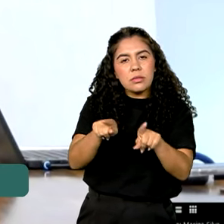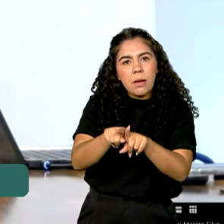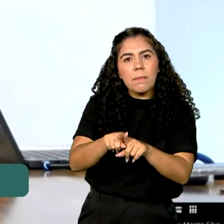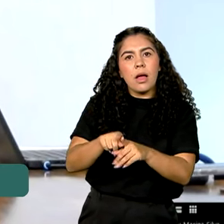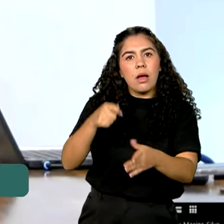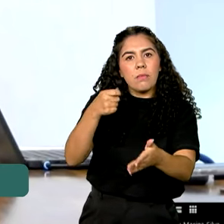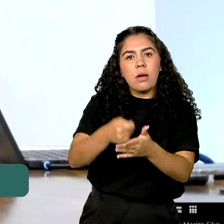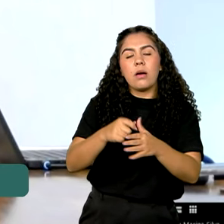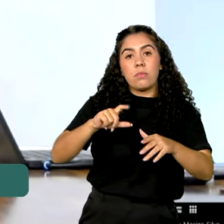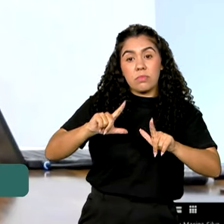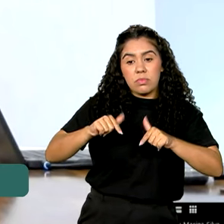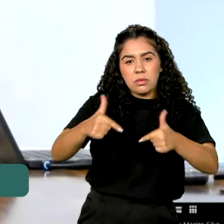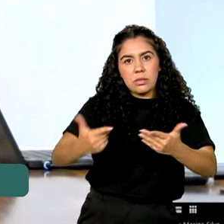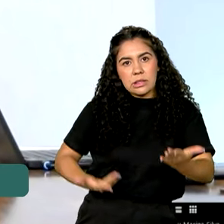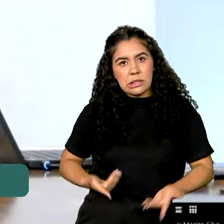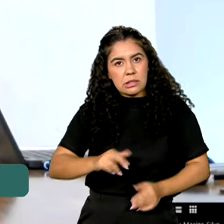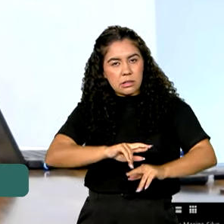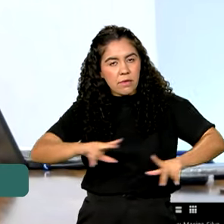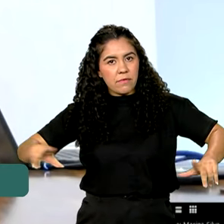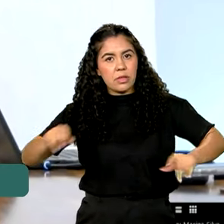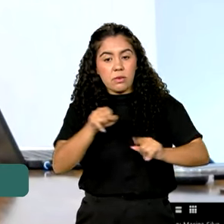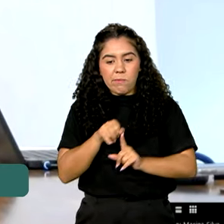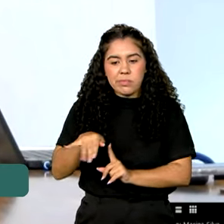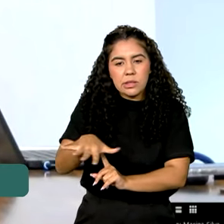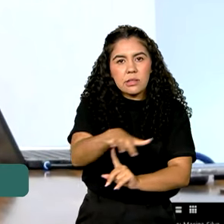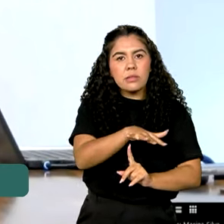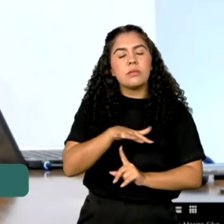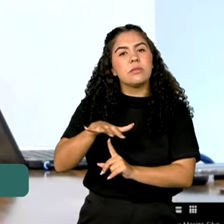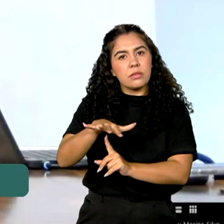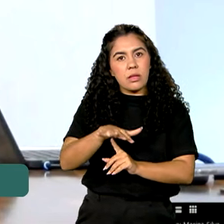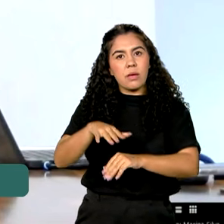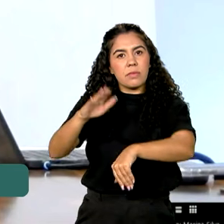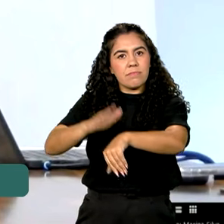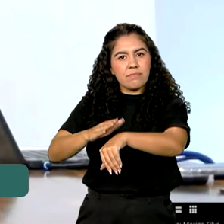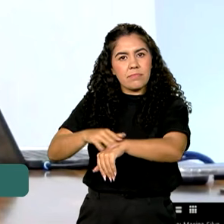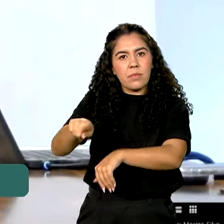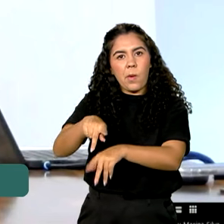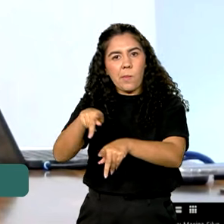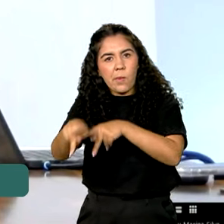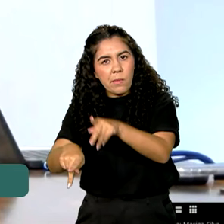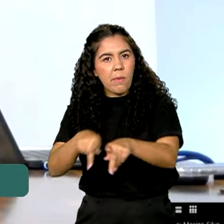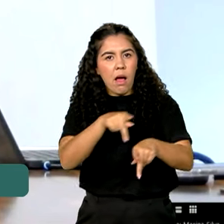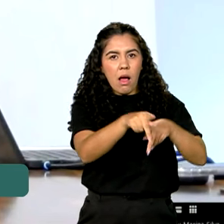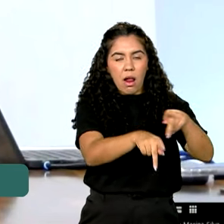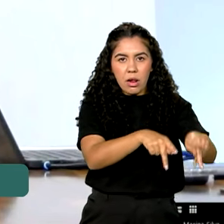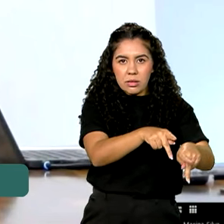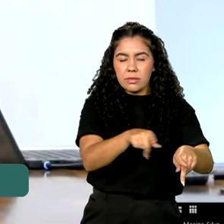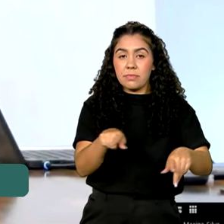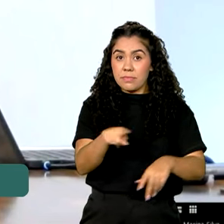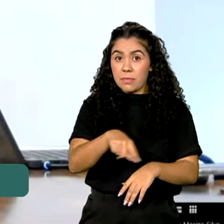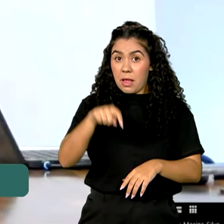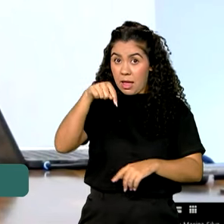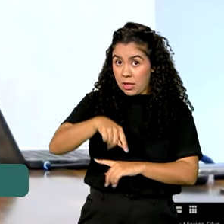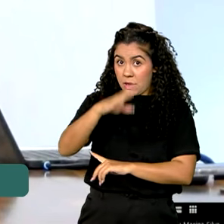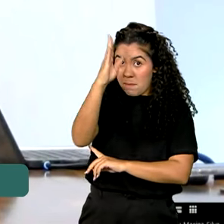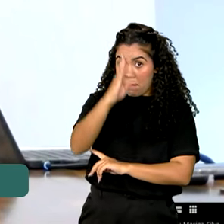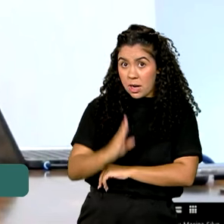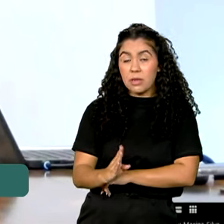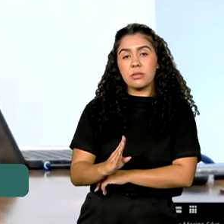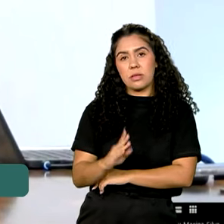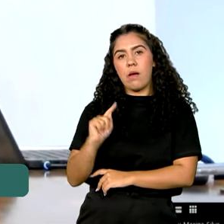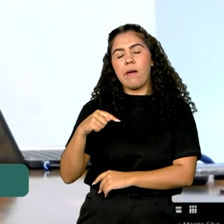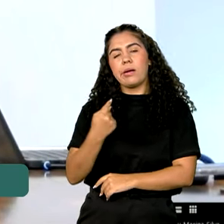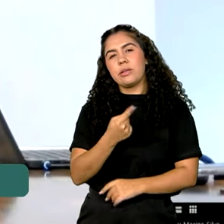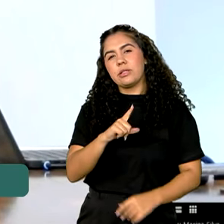ambientais que são prestados por essas populações. E no caso do Brasil, nós já